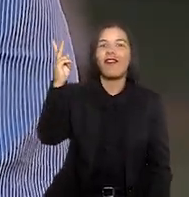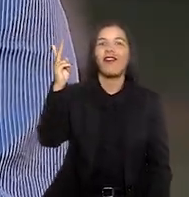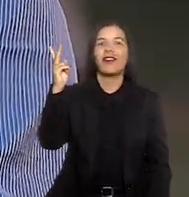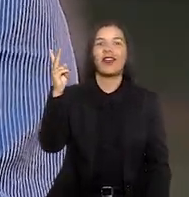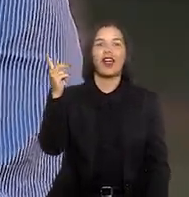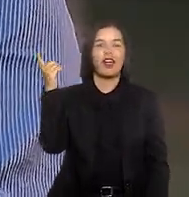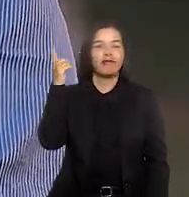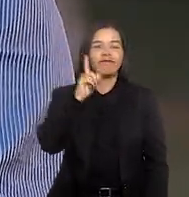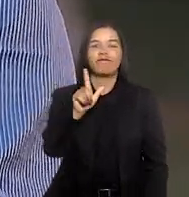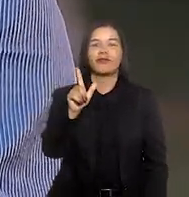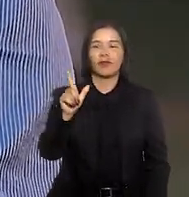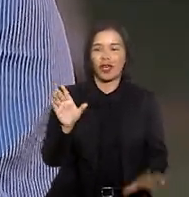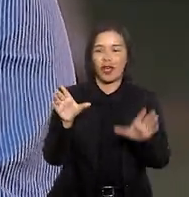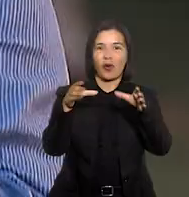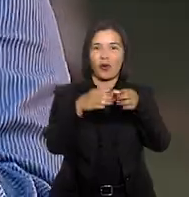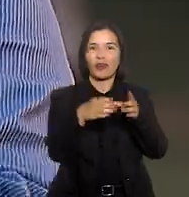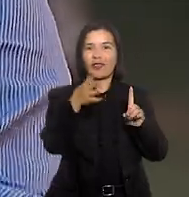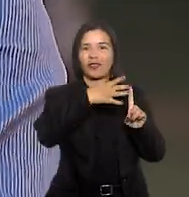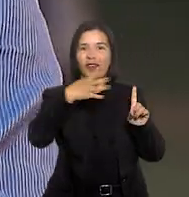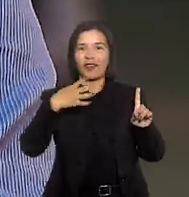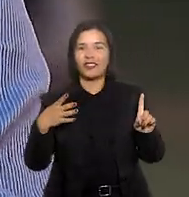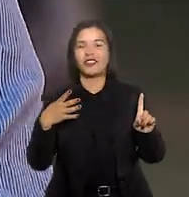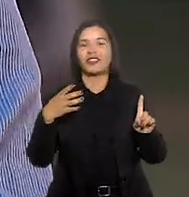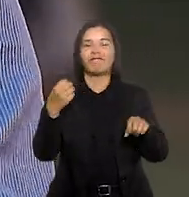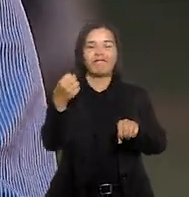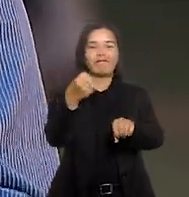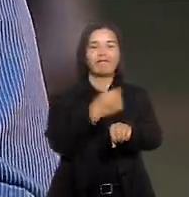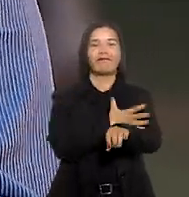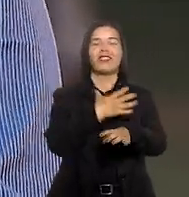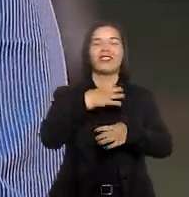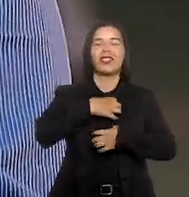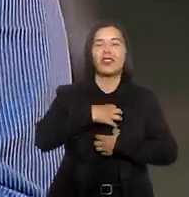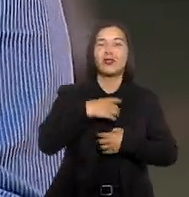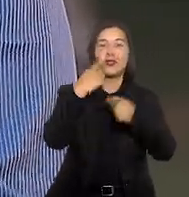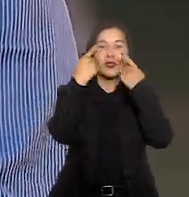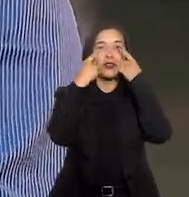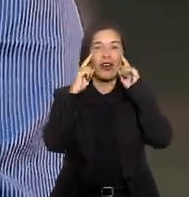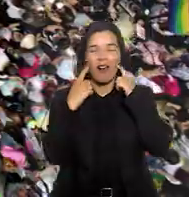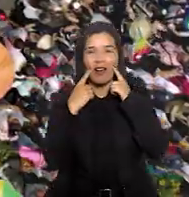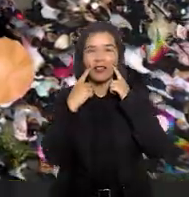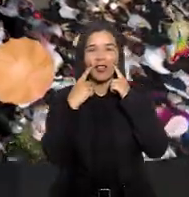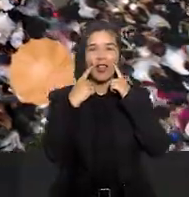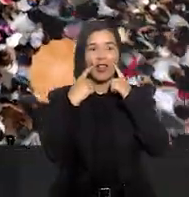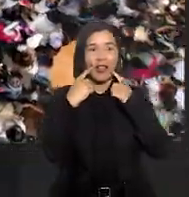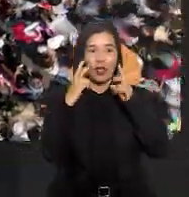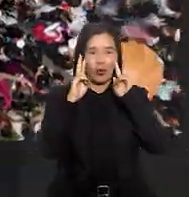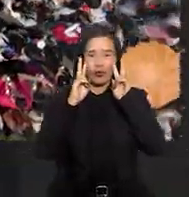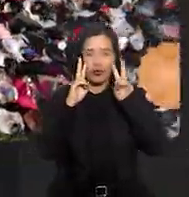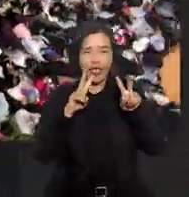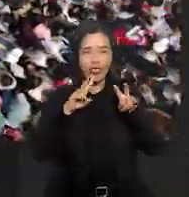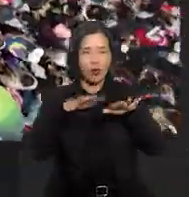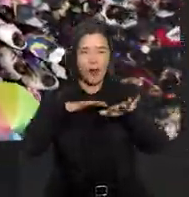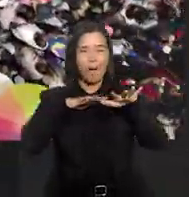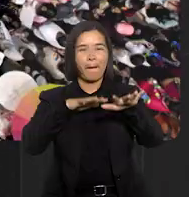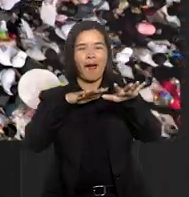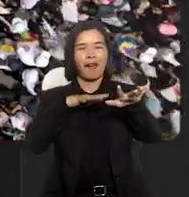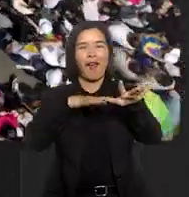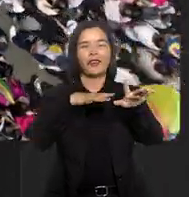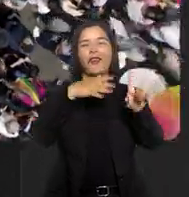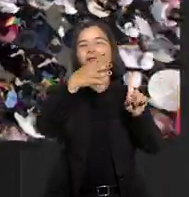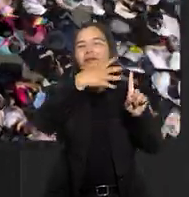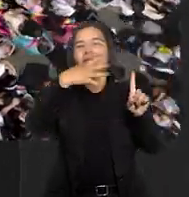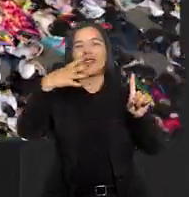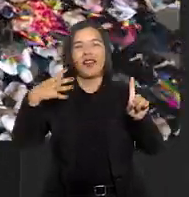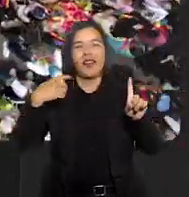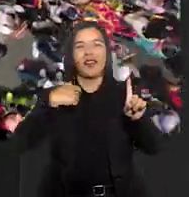vejo para a comunidade LGBTQIA+, me emociona. Eu choro, eu vejo uma parada, uma